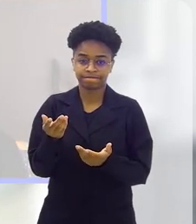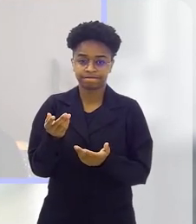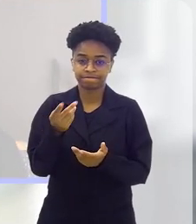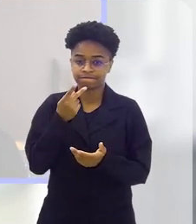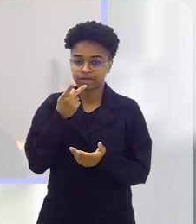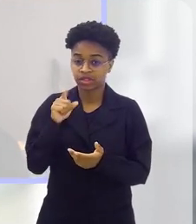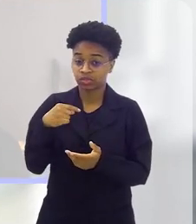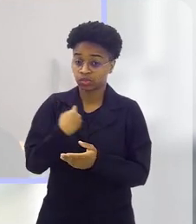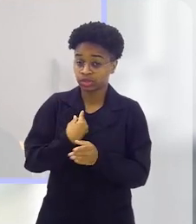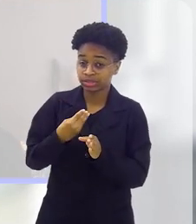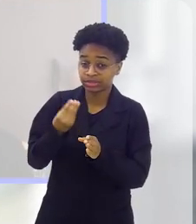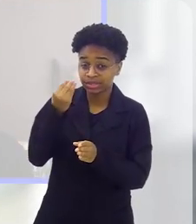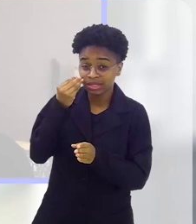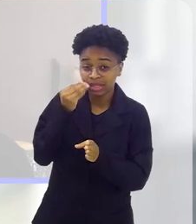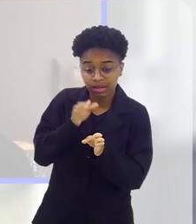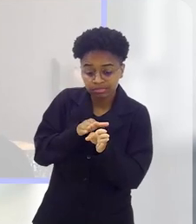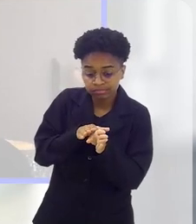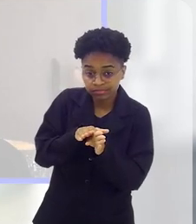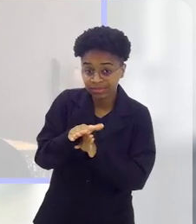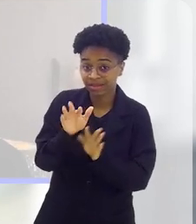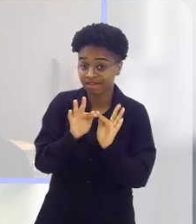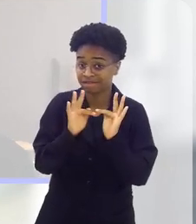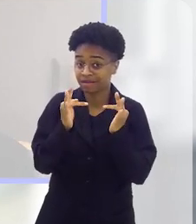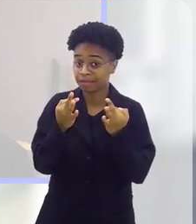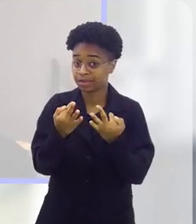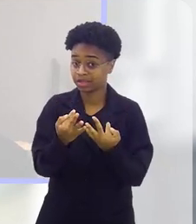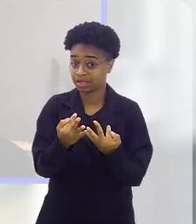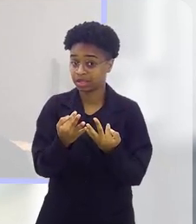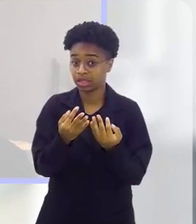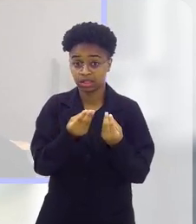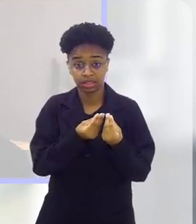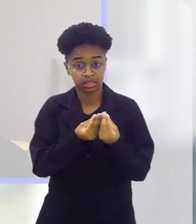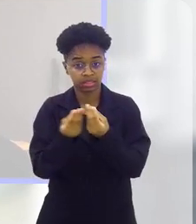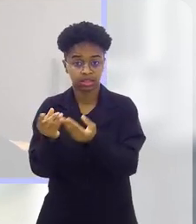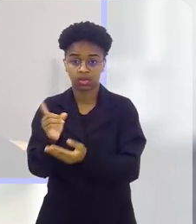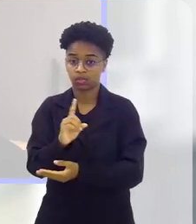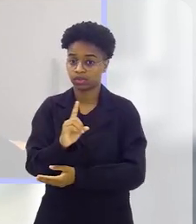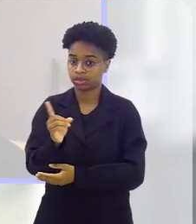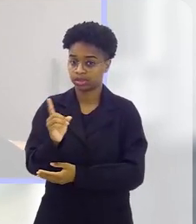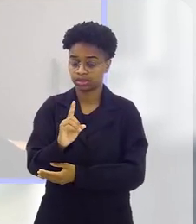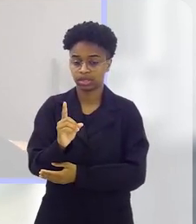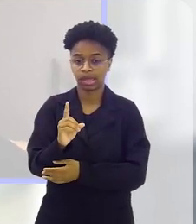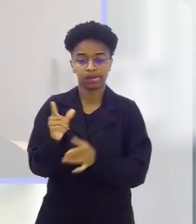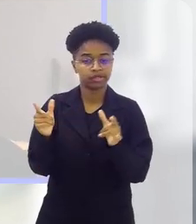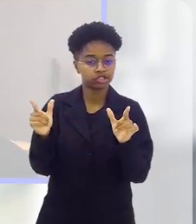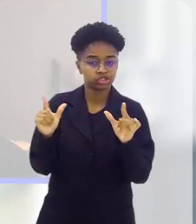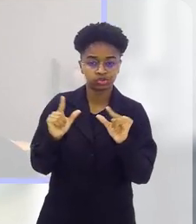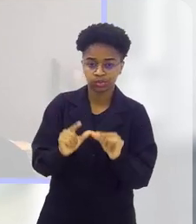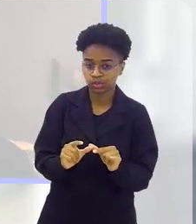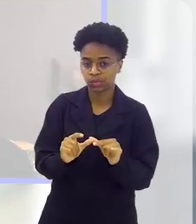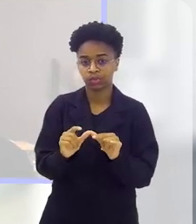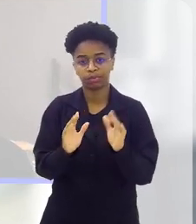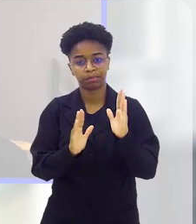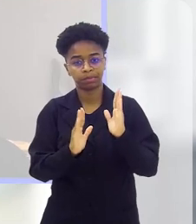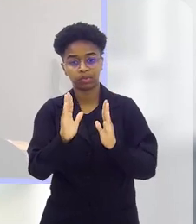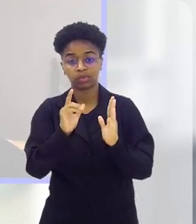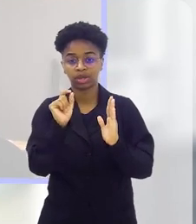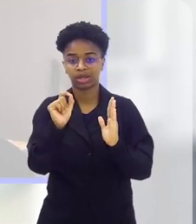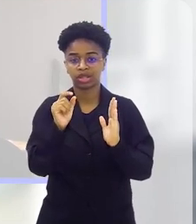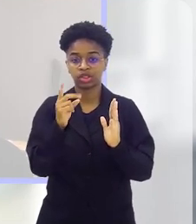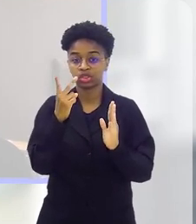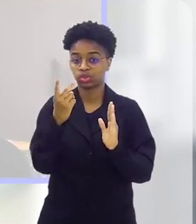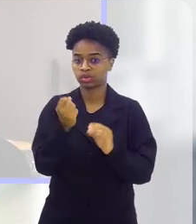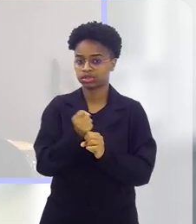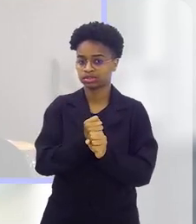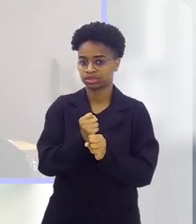a gente tentar orientar as famílias de não colocar tela, menos tela, tela zero, nos